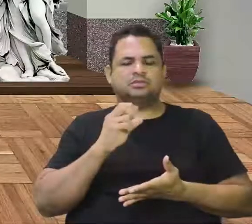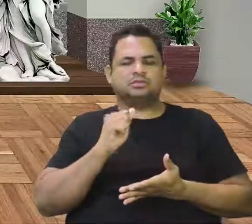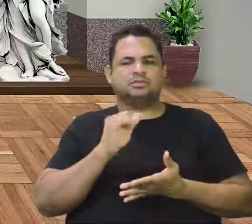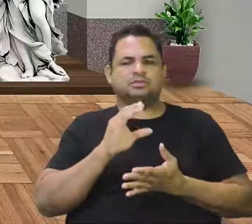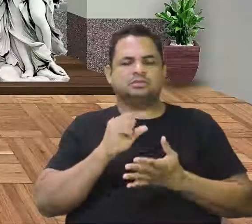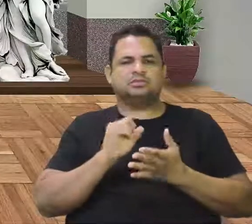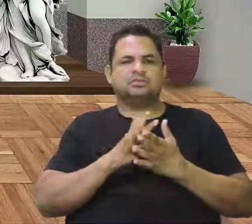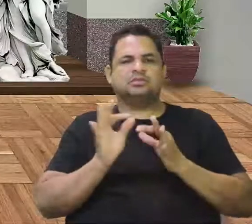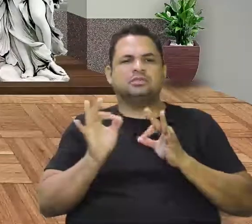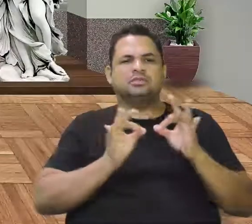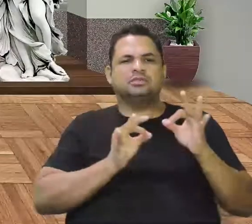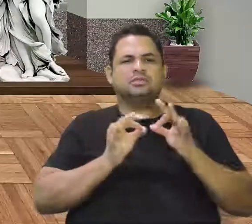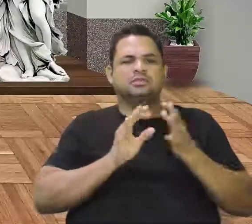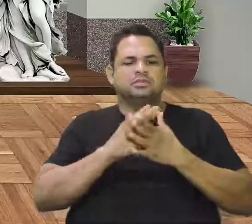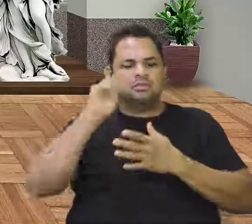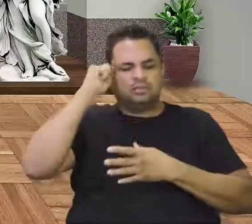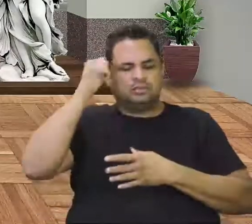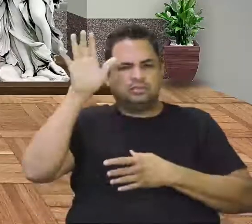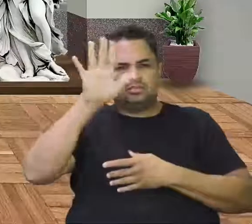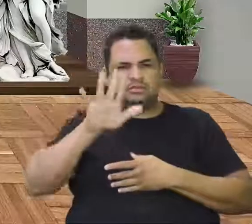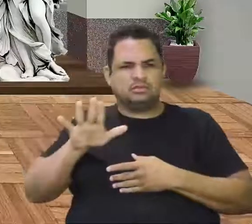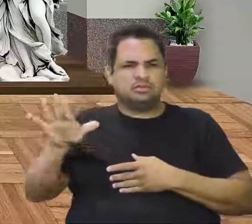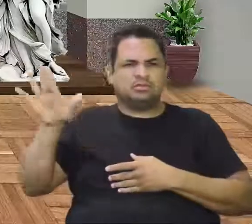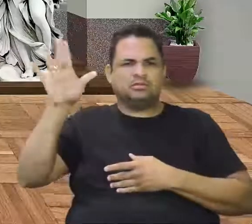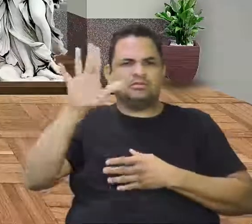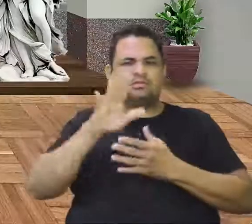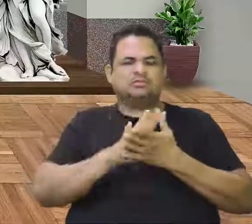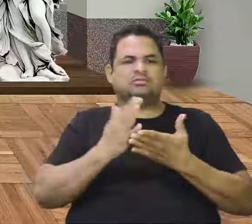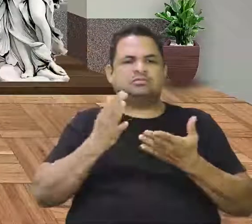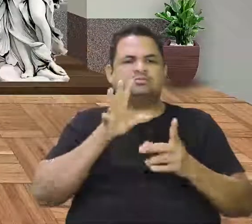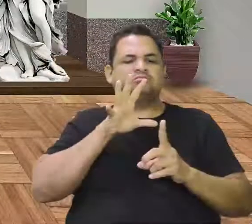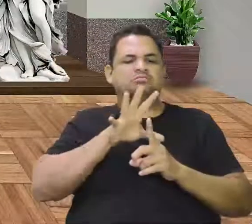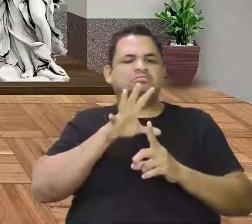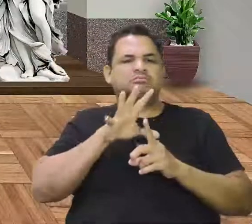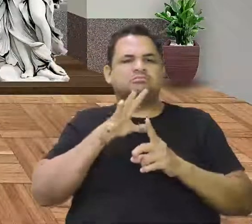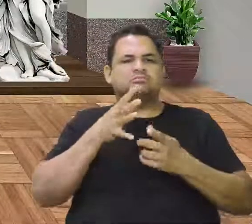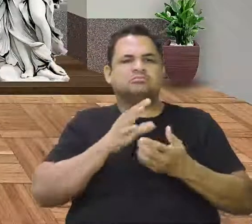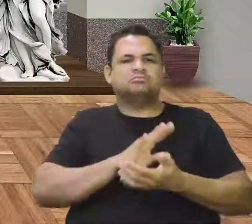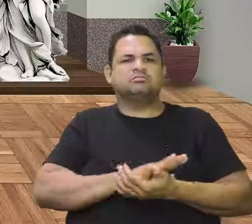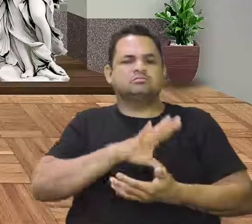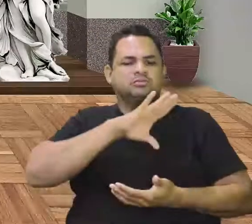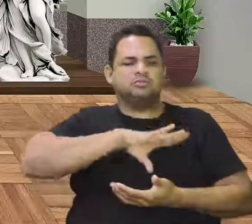que a África seria de zona de influência portuguesa.